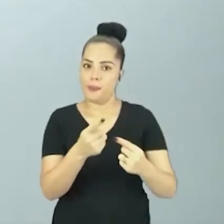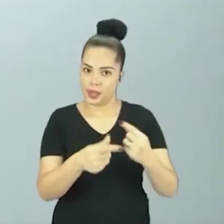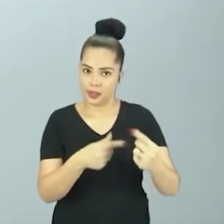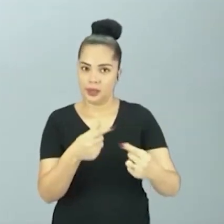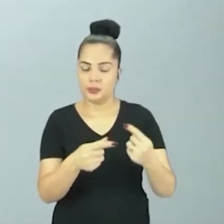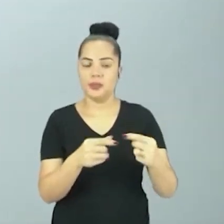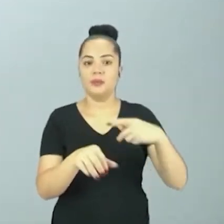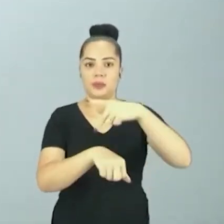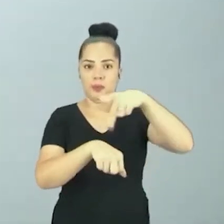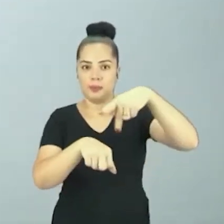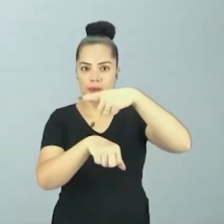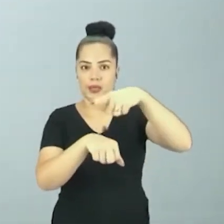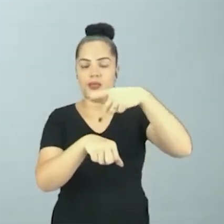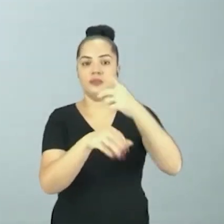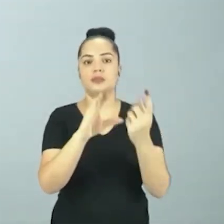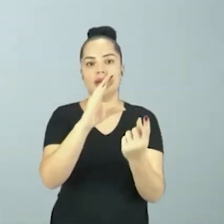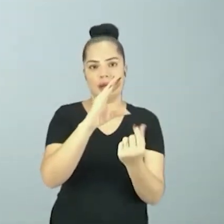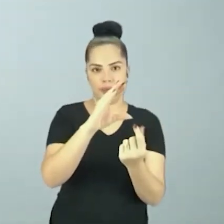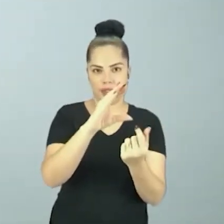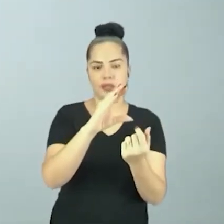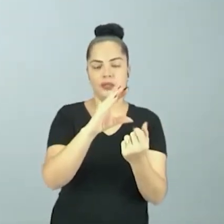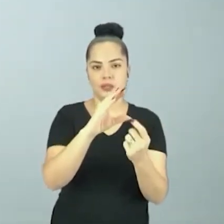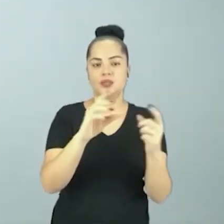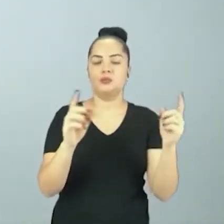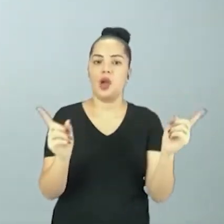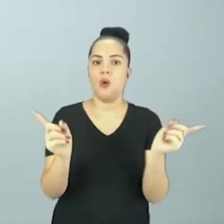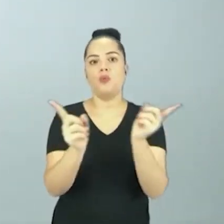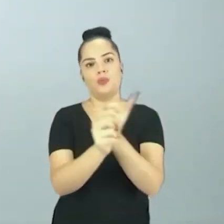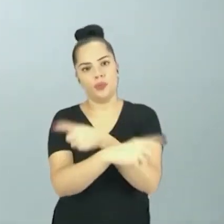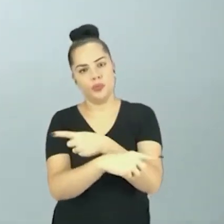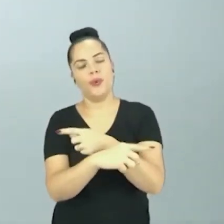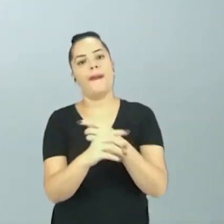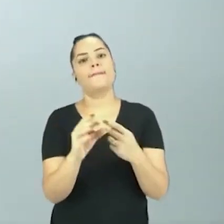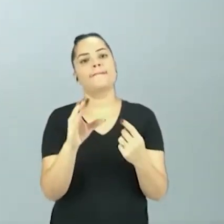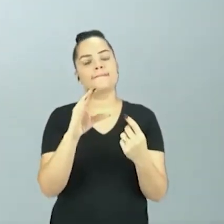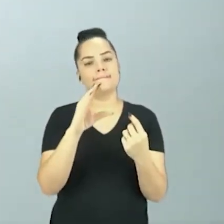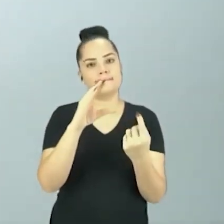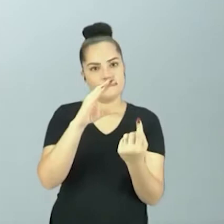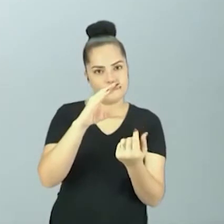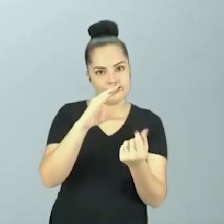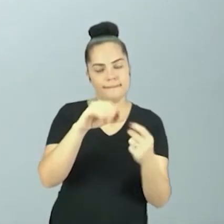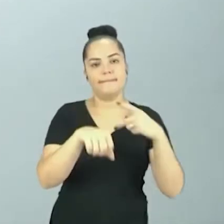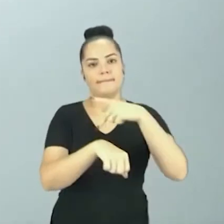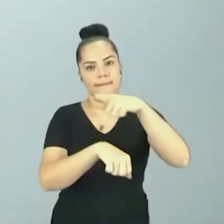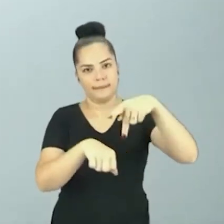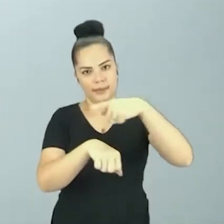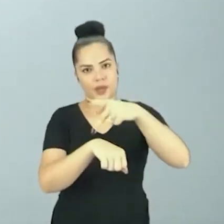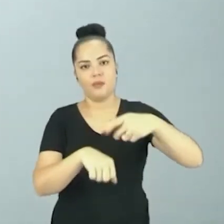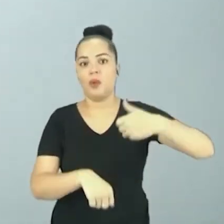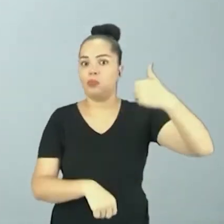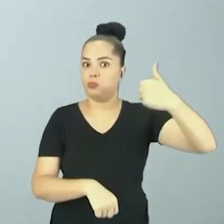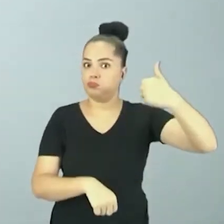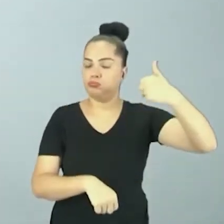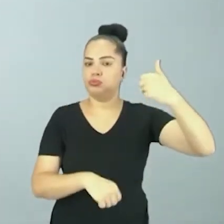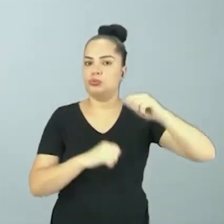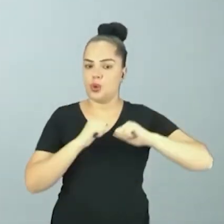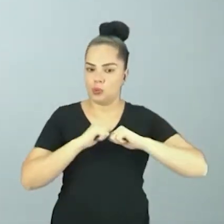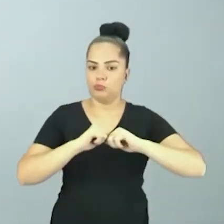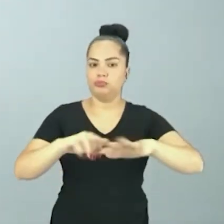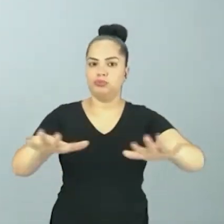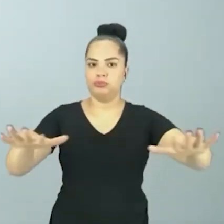capitalistas de primeiro mundo e, na ordem inversa, os países capitalistas de primeiro mundo fornecedores de produtos